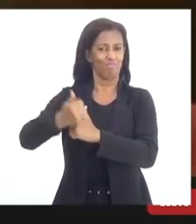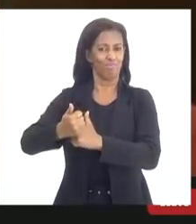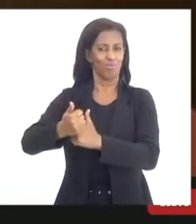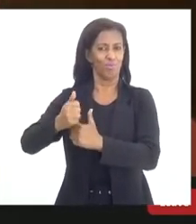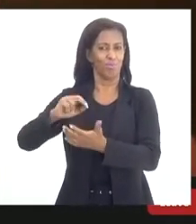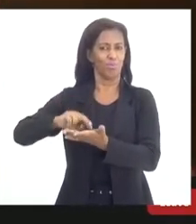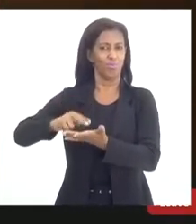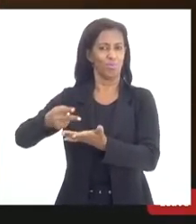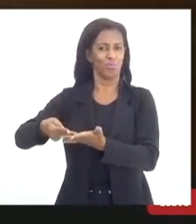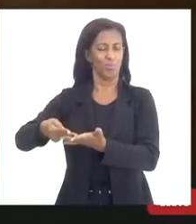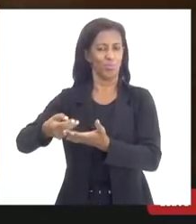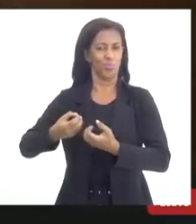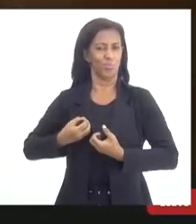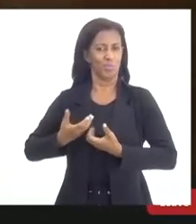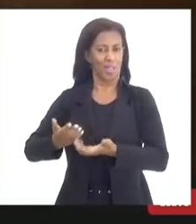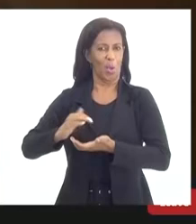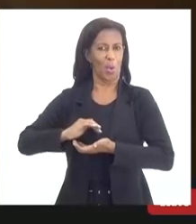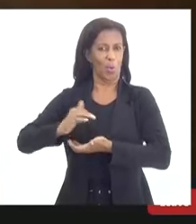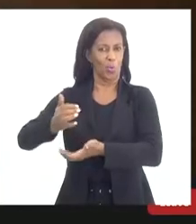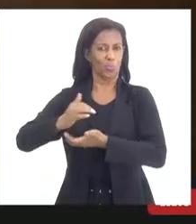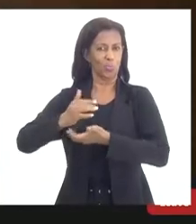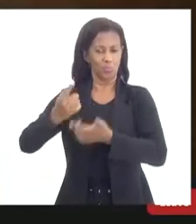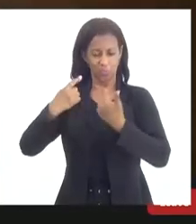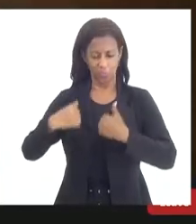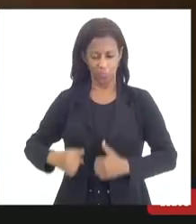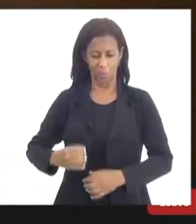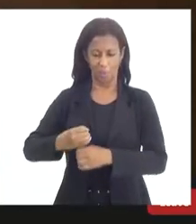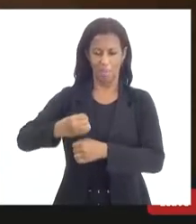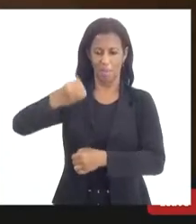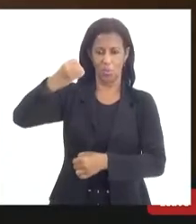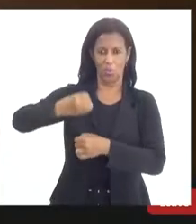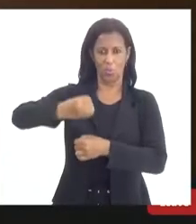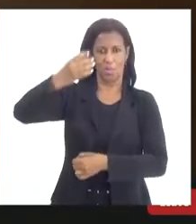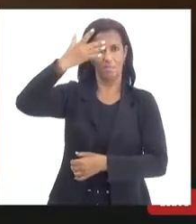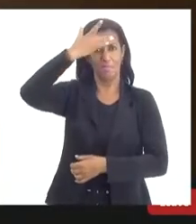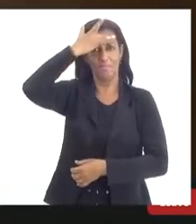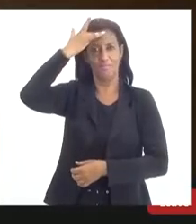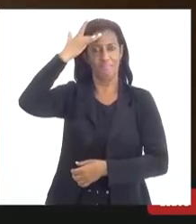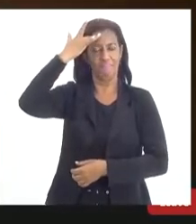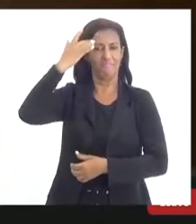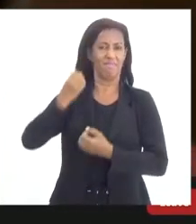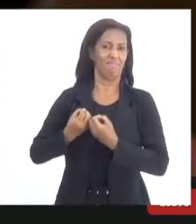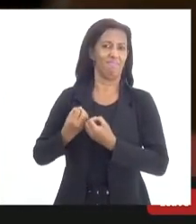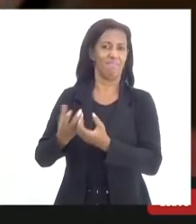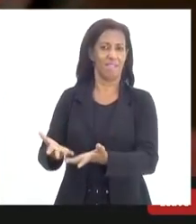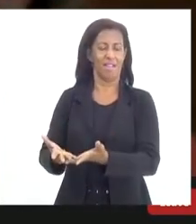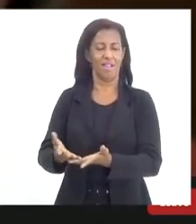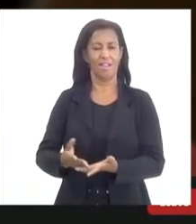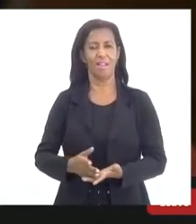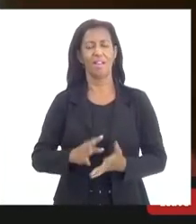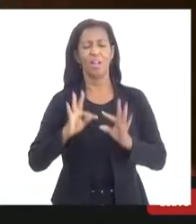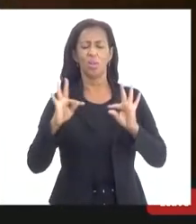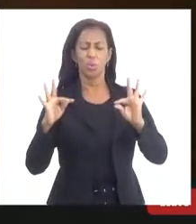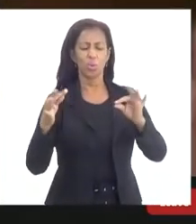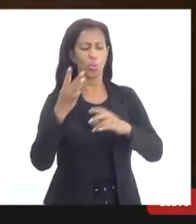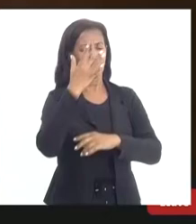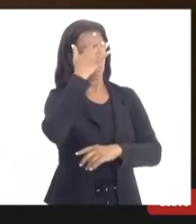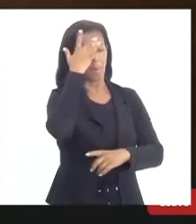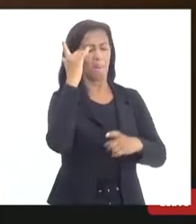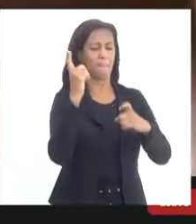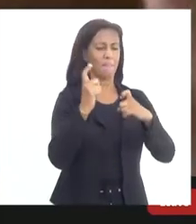grande agradecimento a cada um de vocês, autoridades, classe médica,